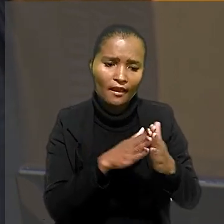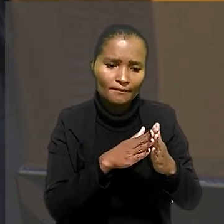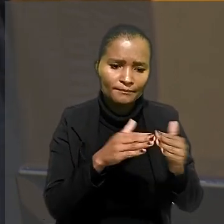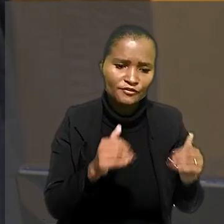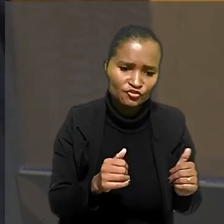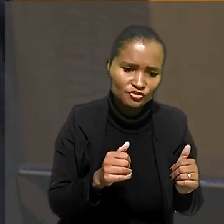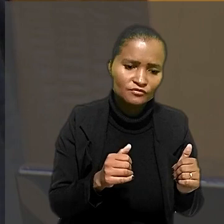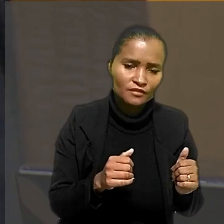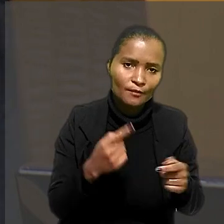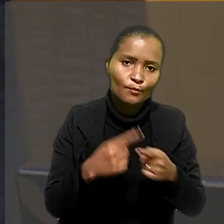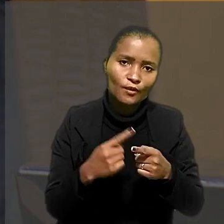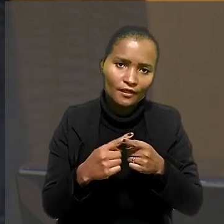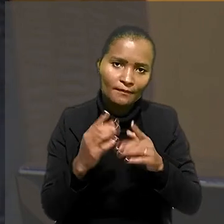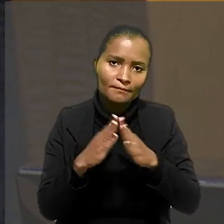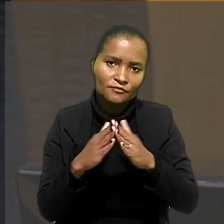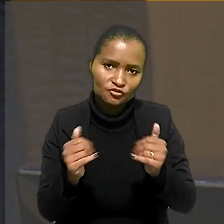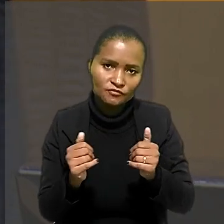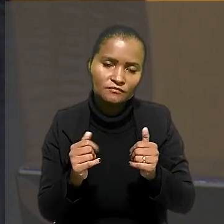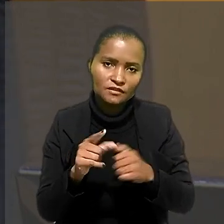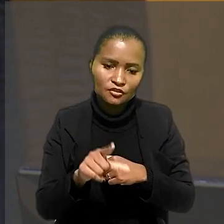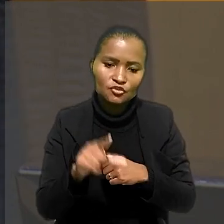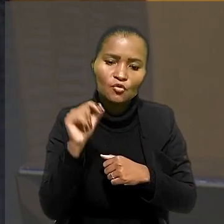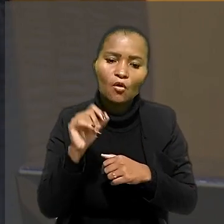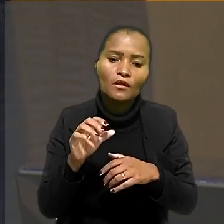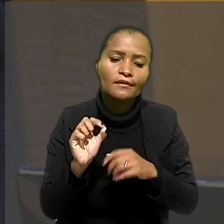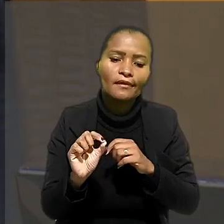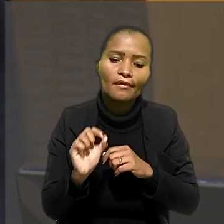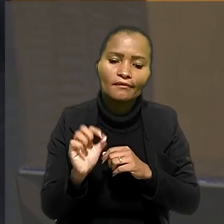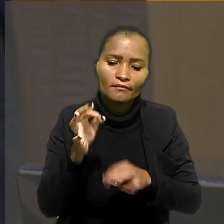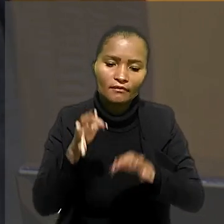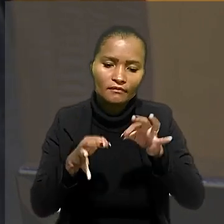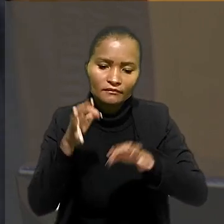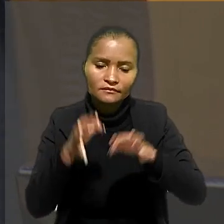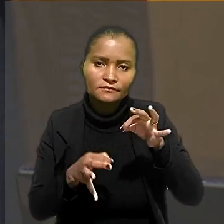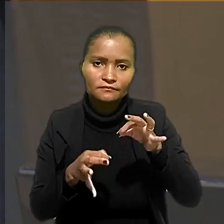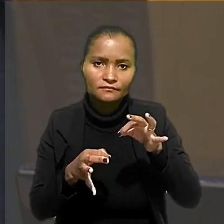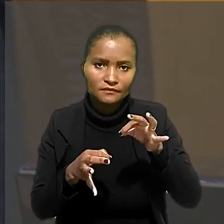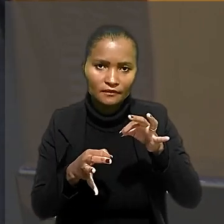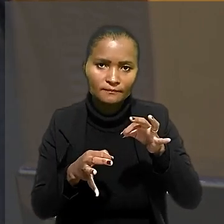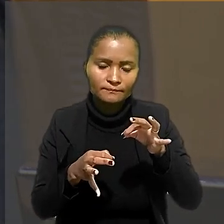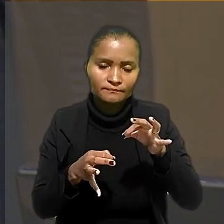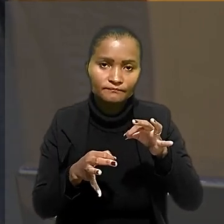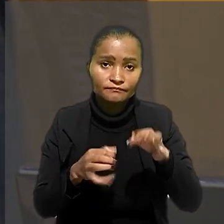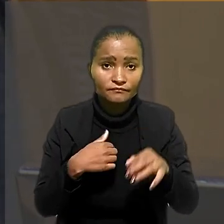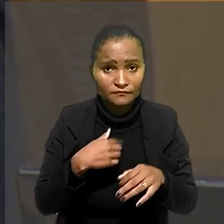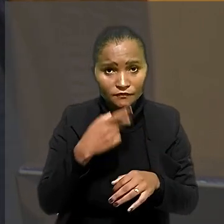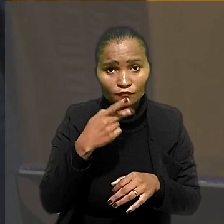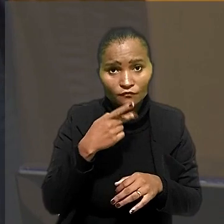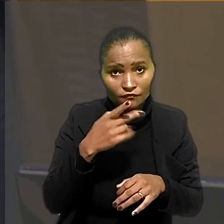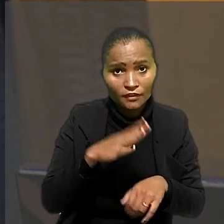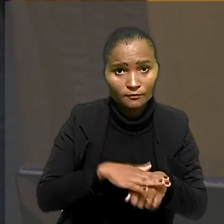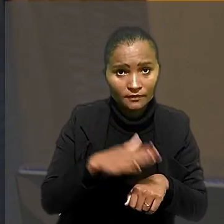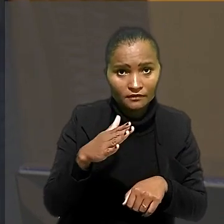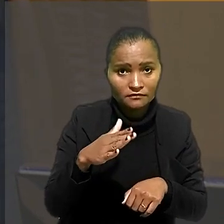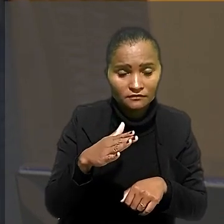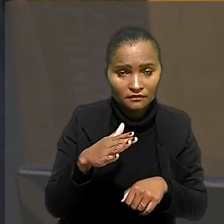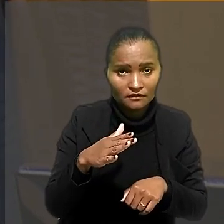pedido e a causa de pedir que define a competência jurisdicional. E, digo mais,